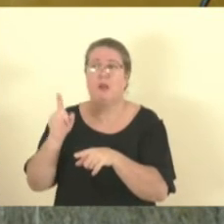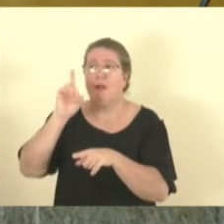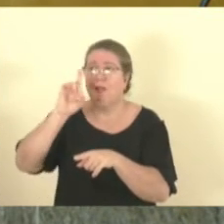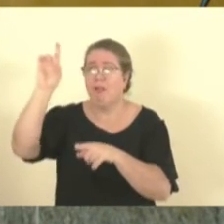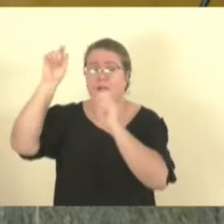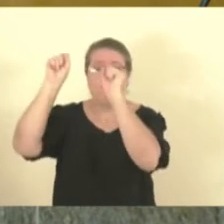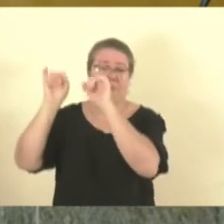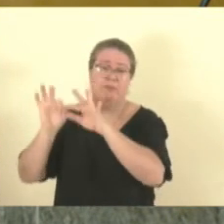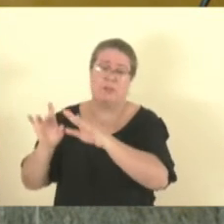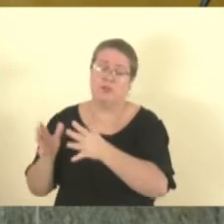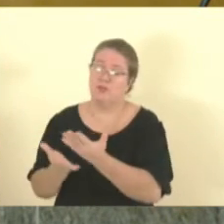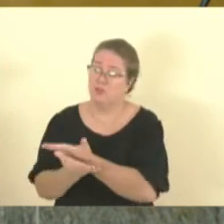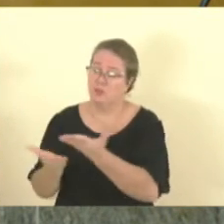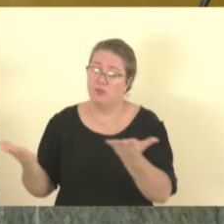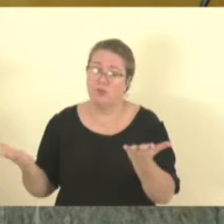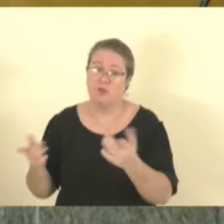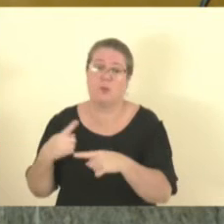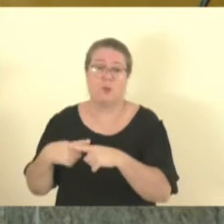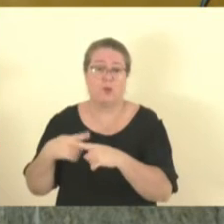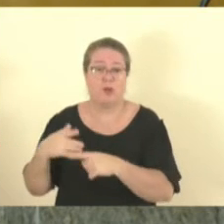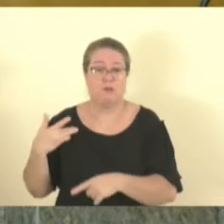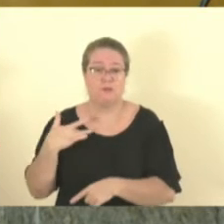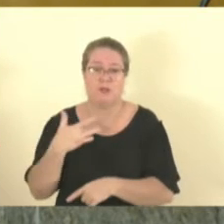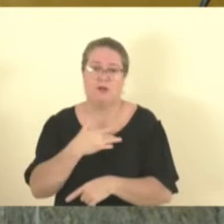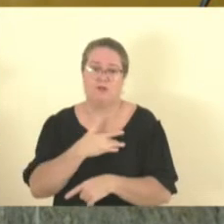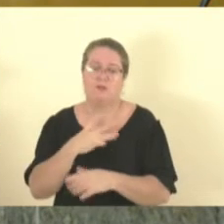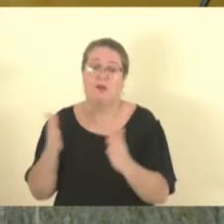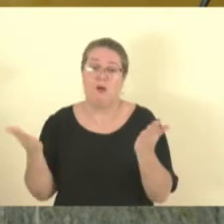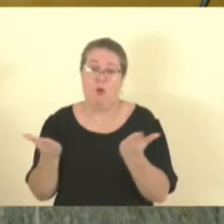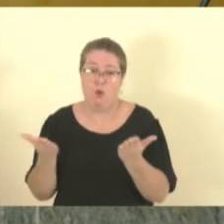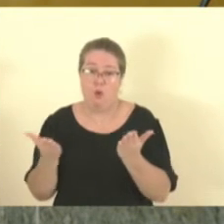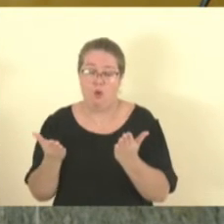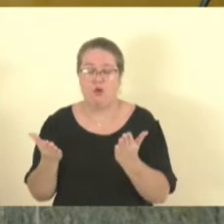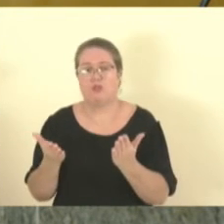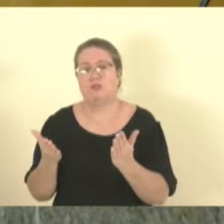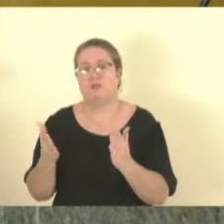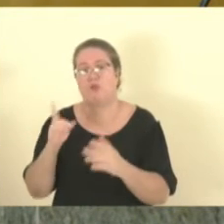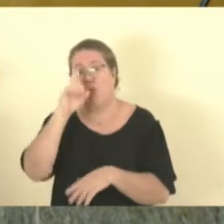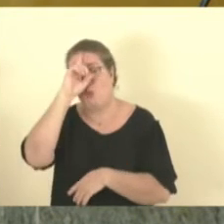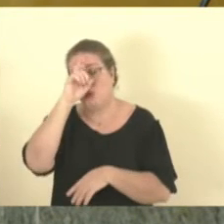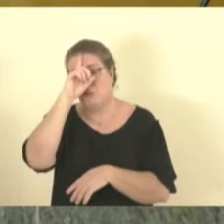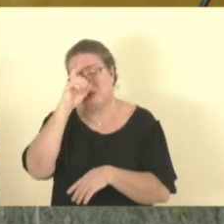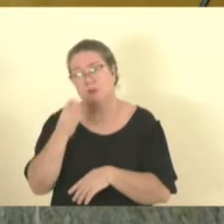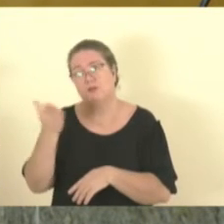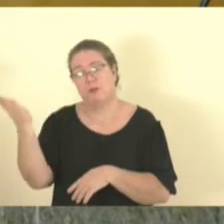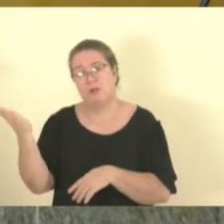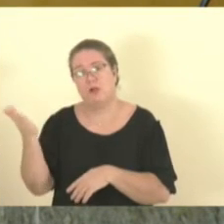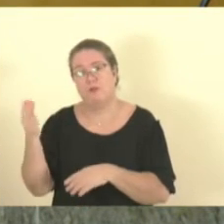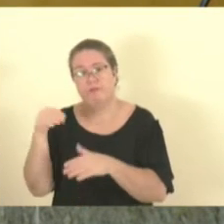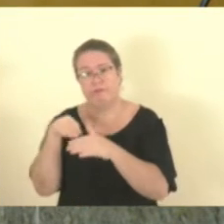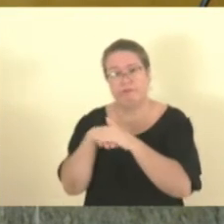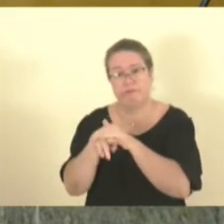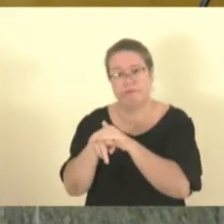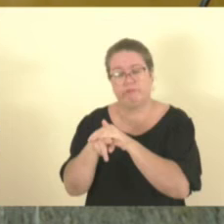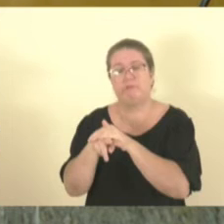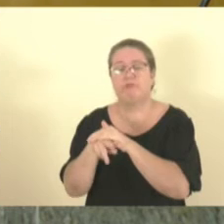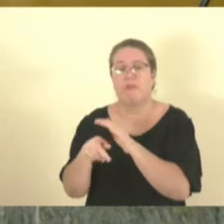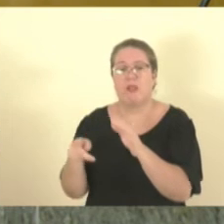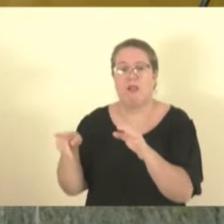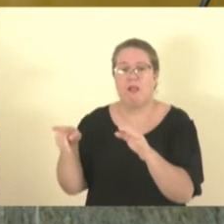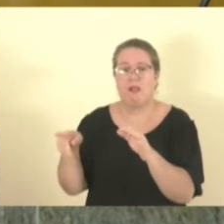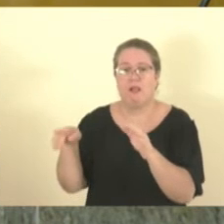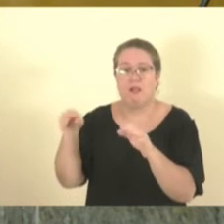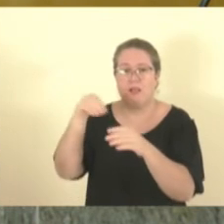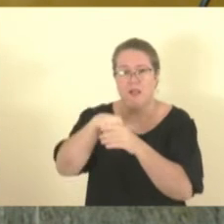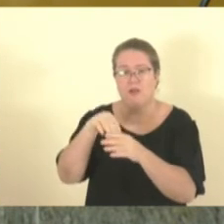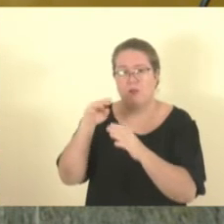que eles se recuperem o mais rápido possível. Inclusive, crianças, três crianças aí, estão também internadas. E